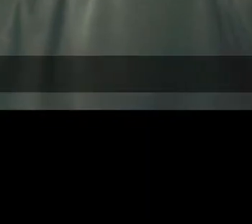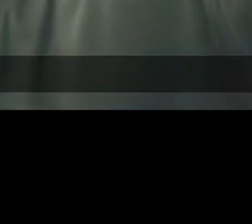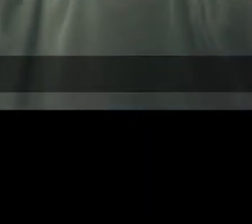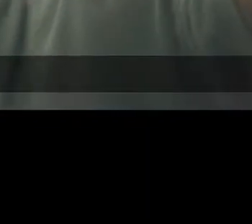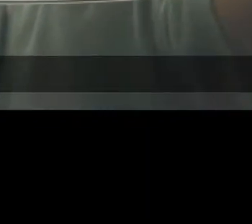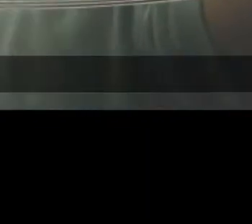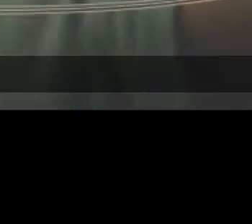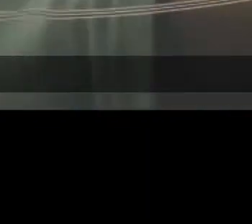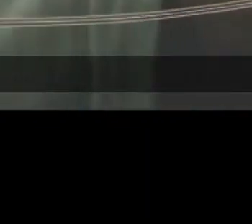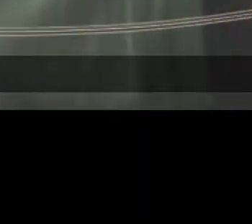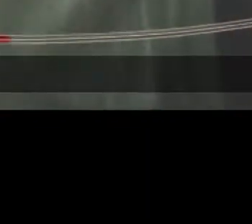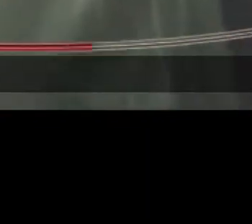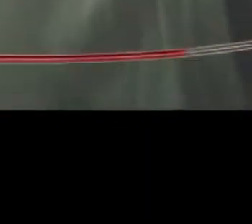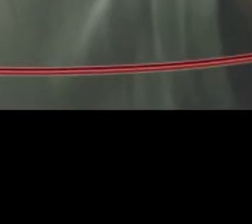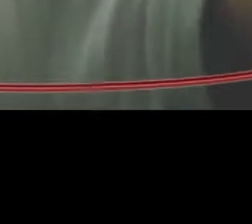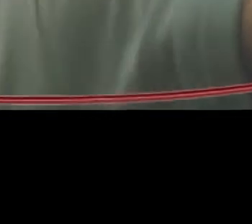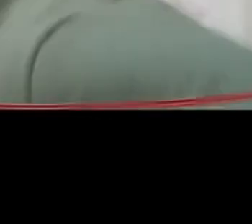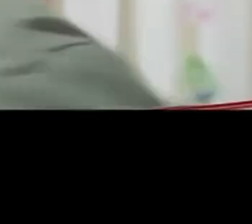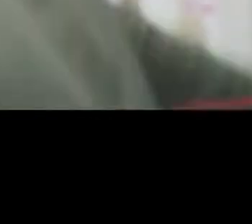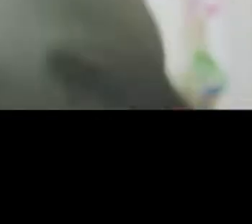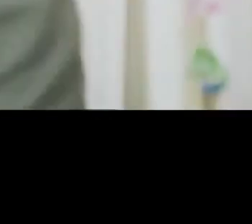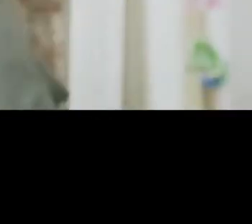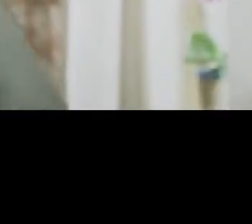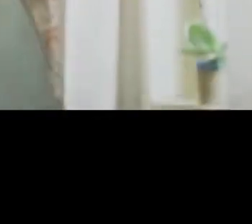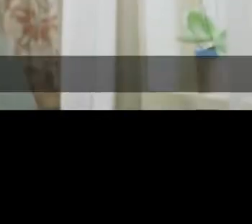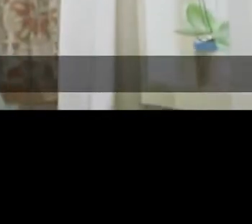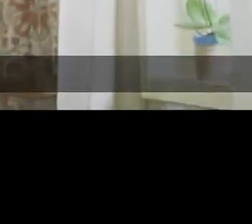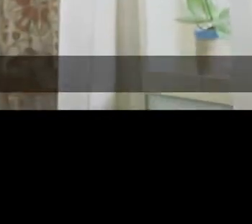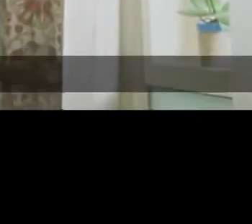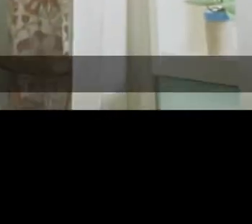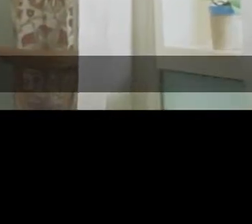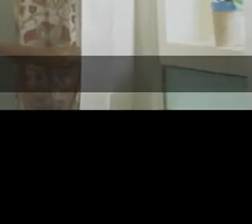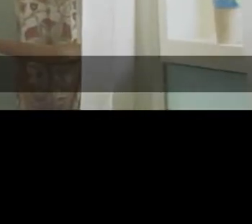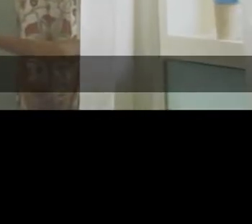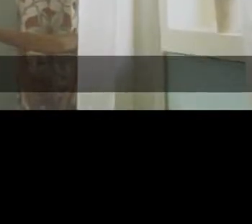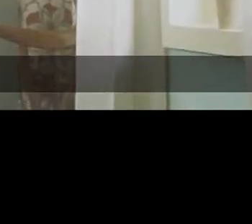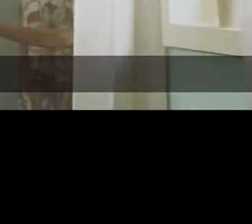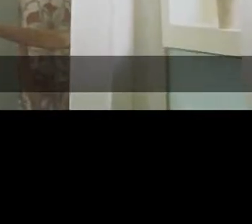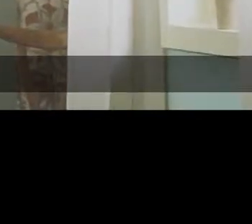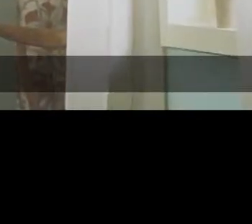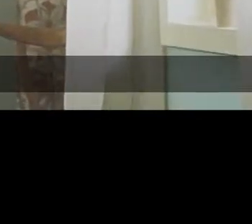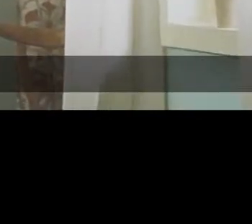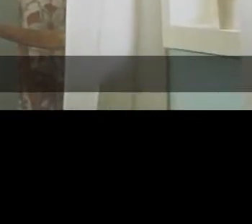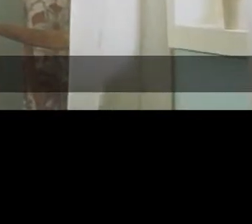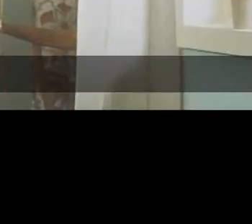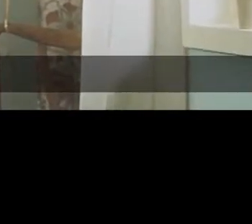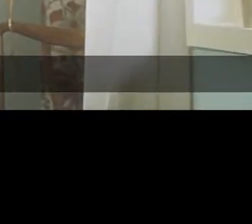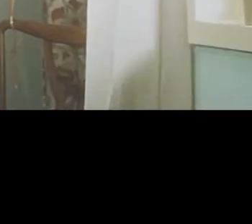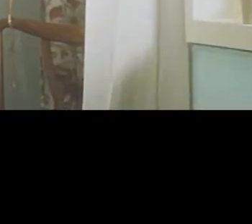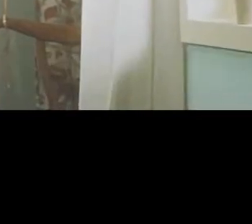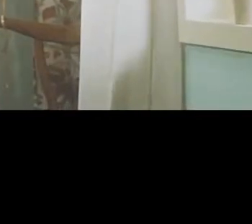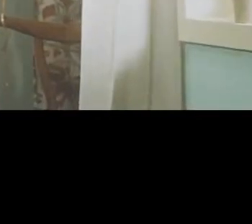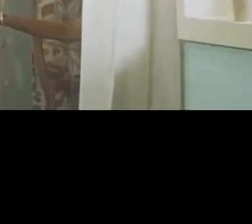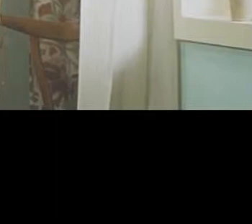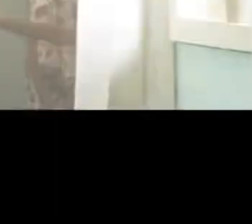saber quem está ajudando. Mas sabe que está ajudando muita gente.